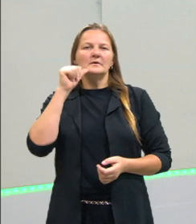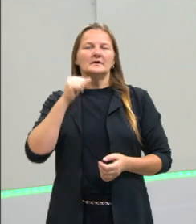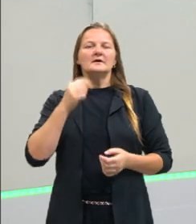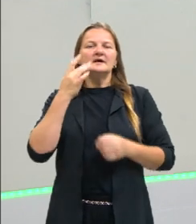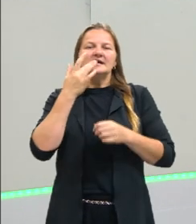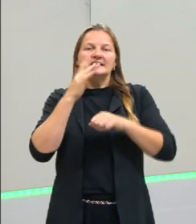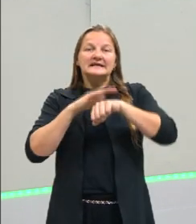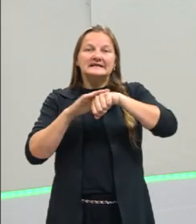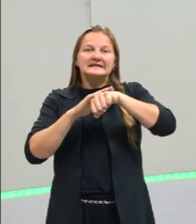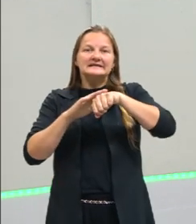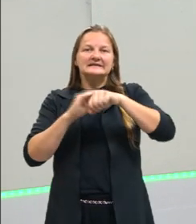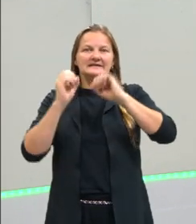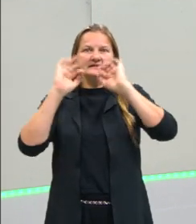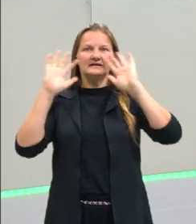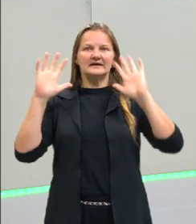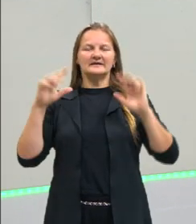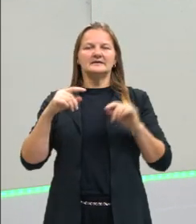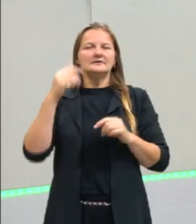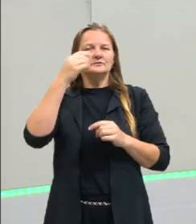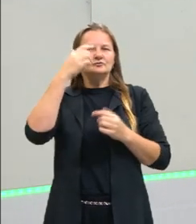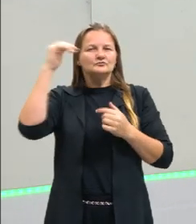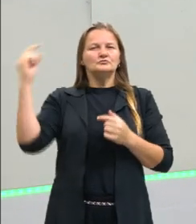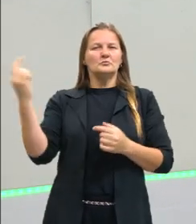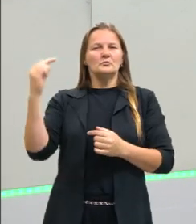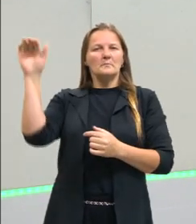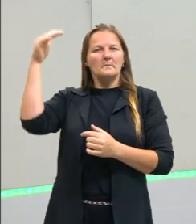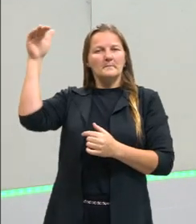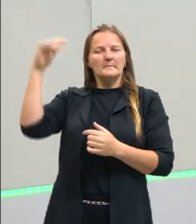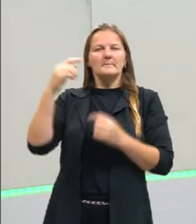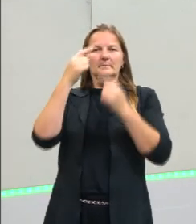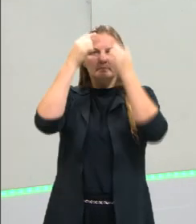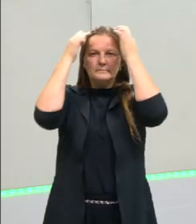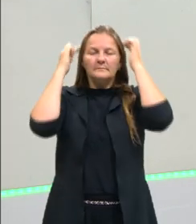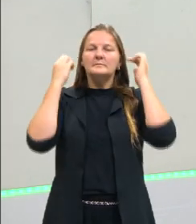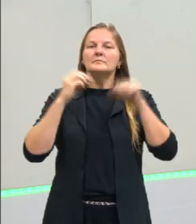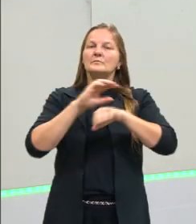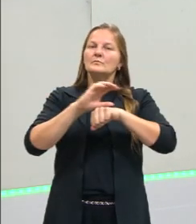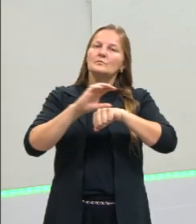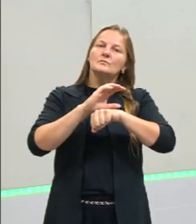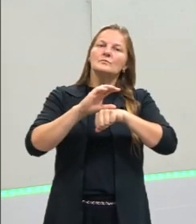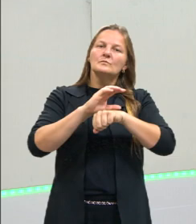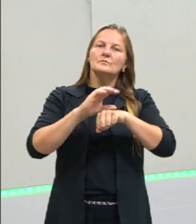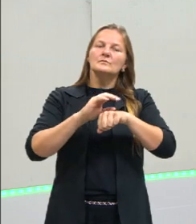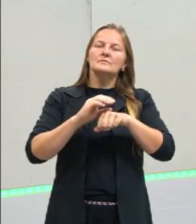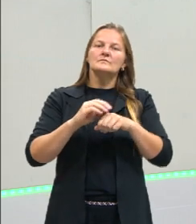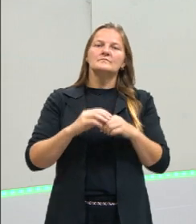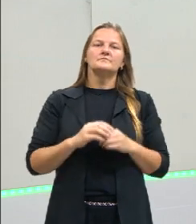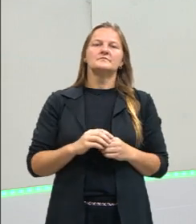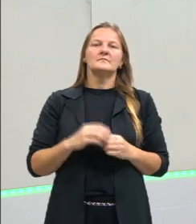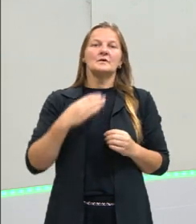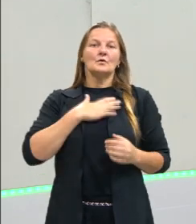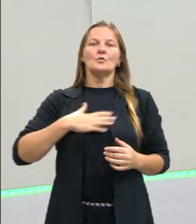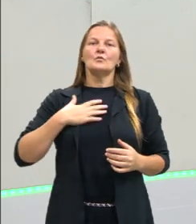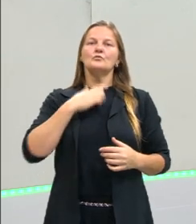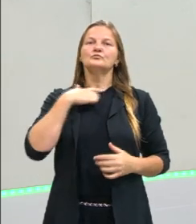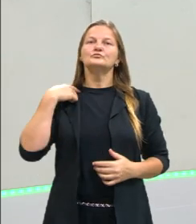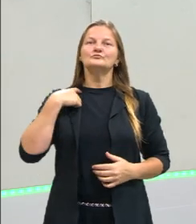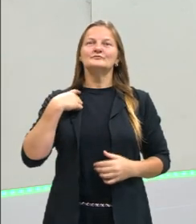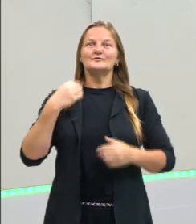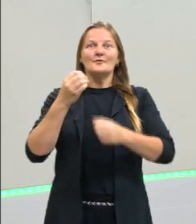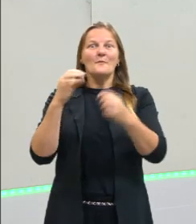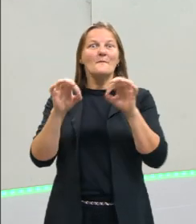clara, estatura mediana, cabelos e olhos castanhos e eu estou usando a camiseta do nosso